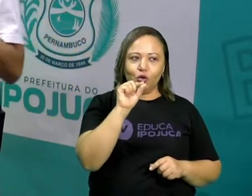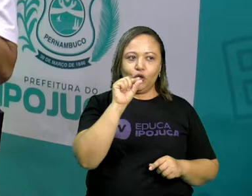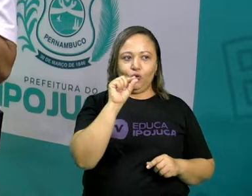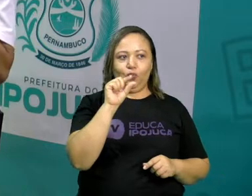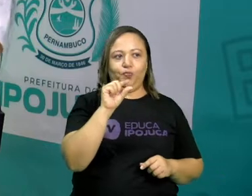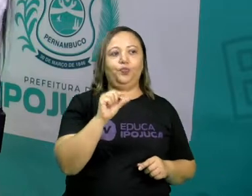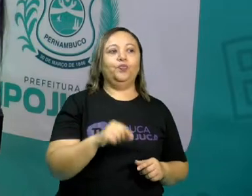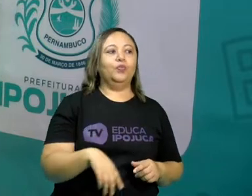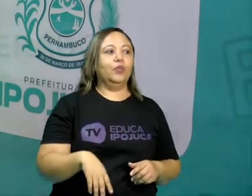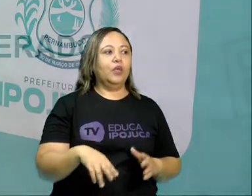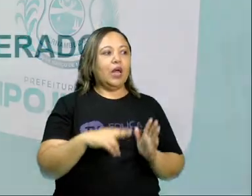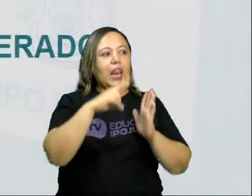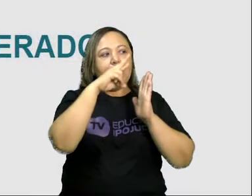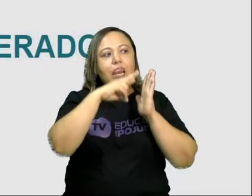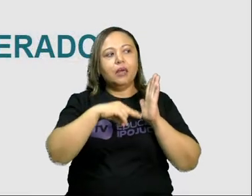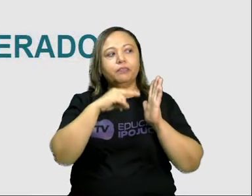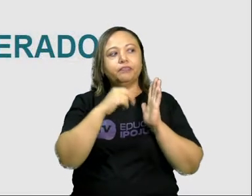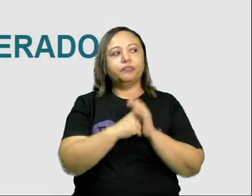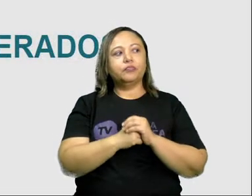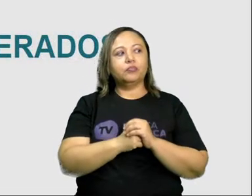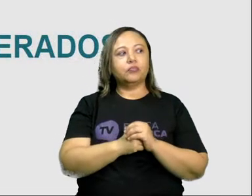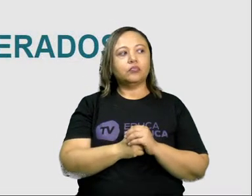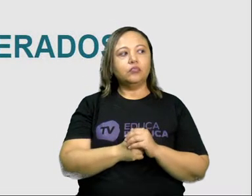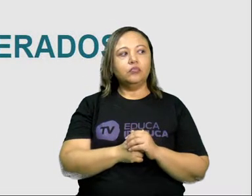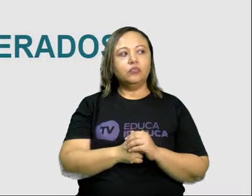ler aqui junto com a professora na tela da sua TV.